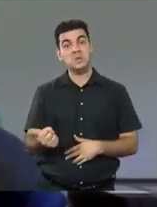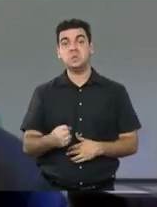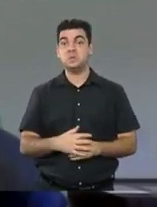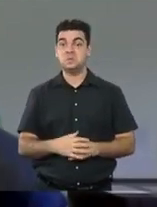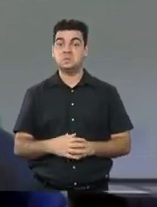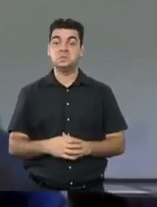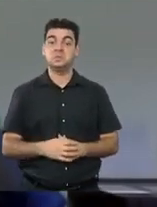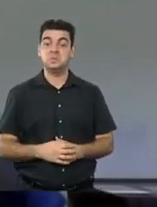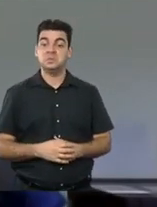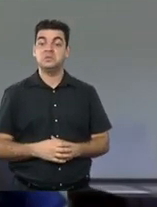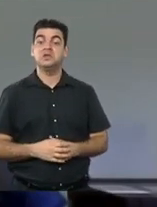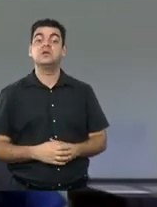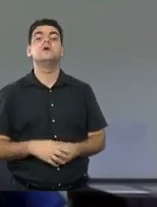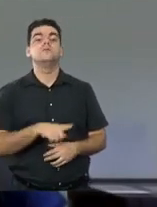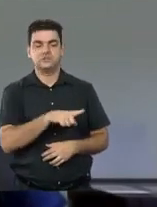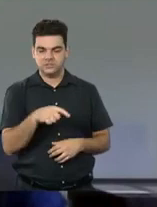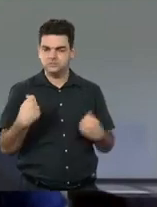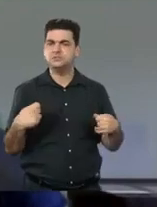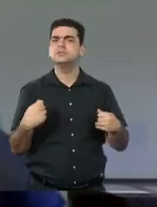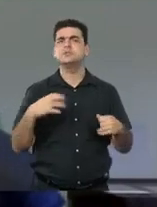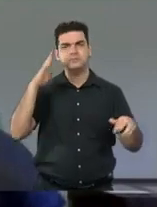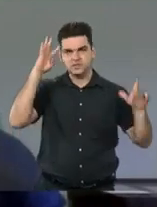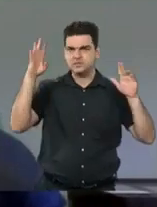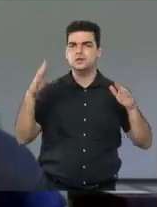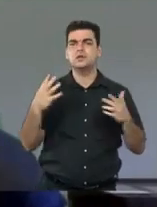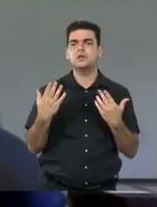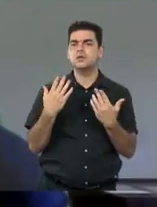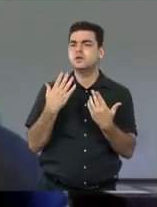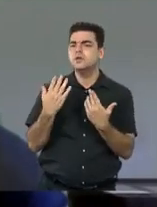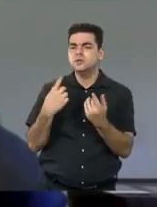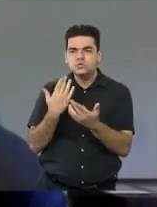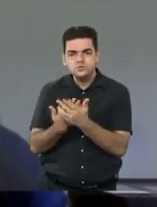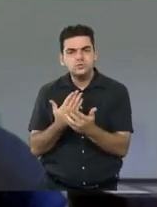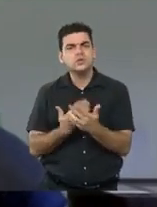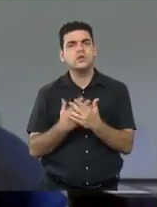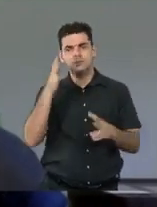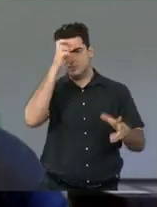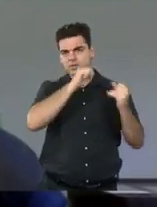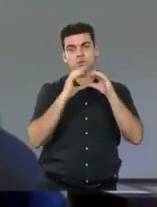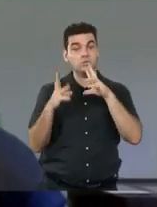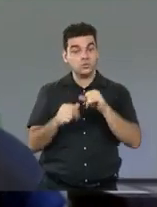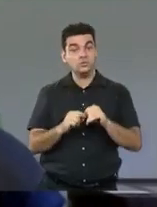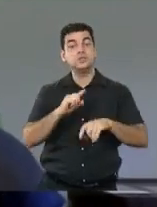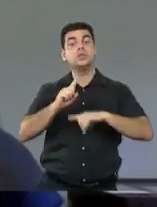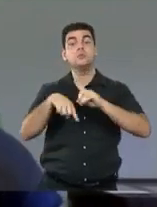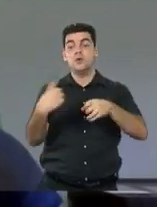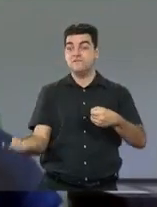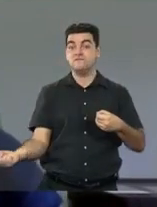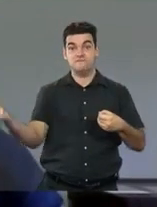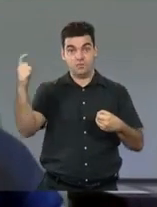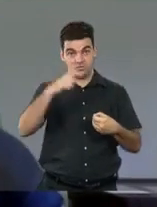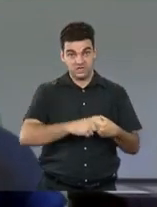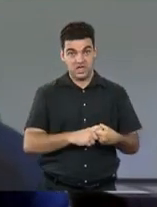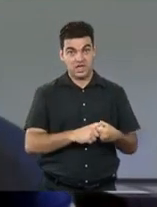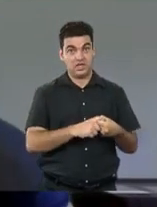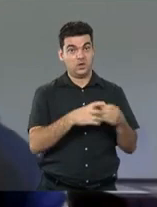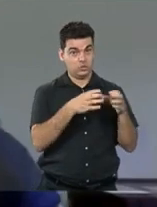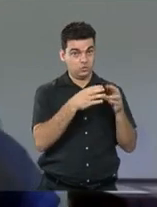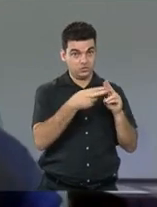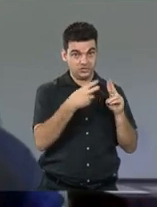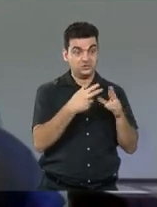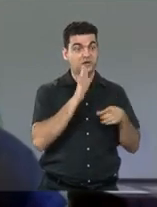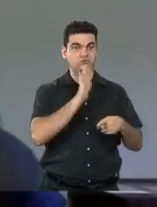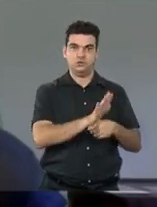para nós. Vocês têm que empreender, entender o que está se passando e retornar à comunidade. Esse é o princípio